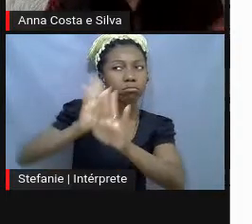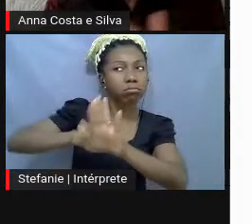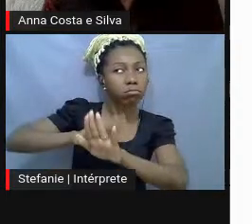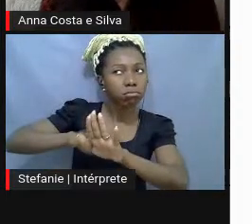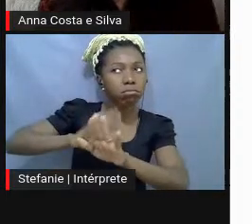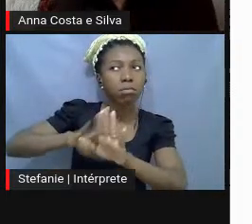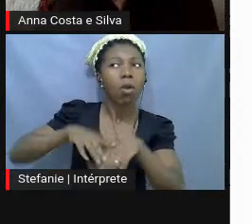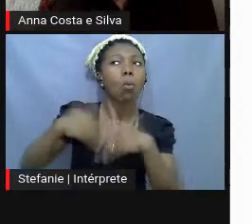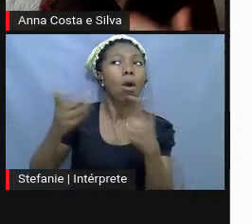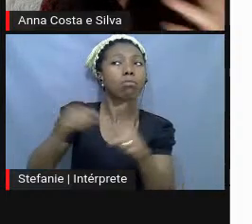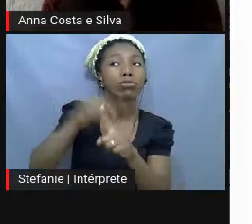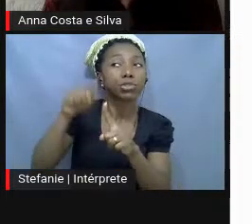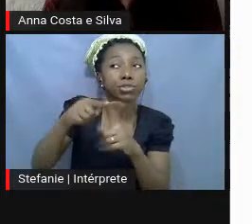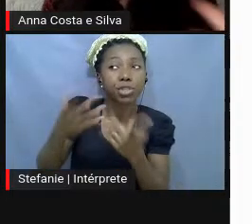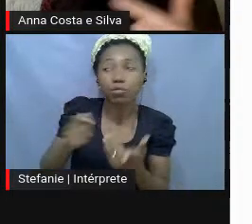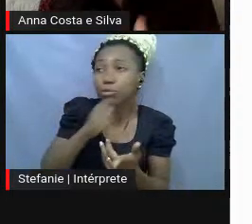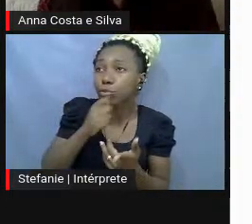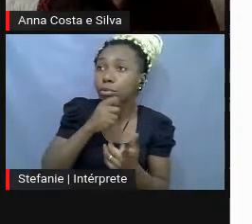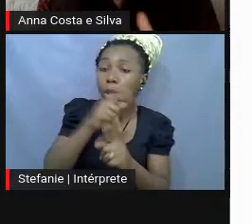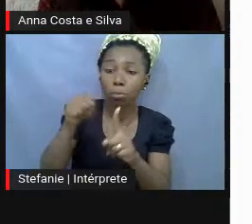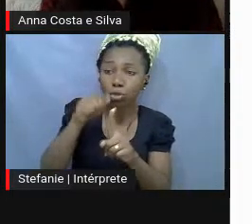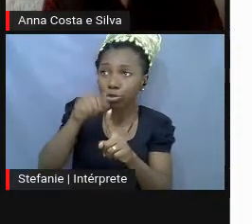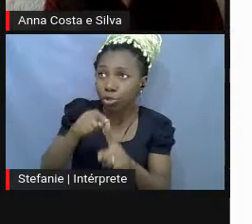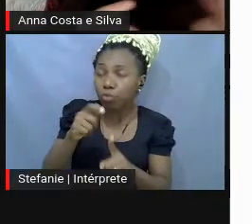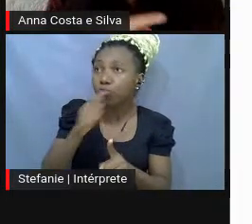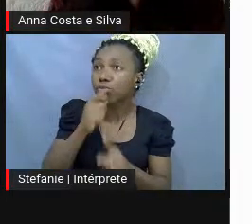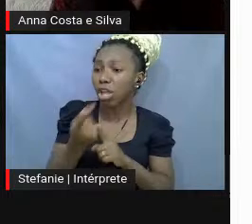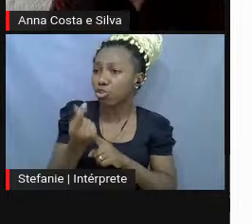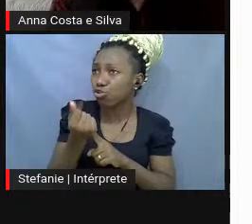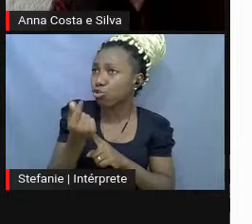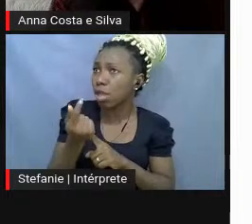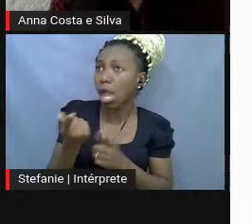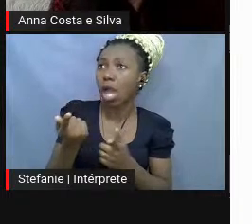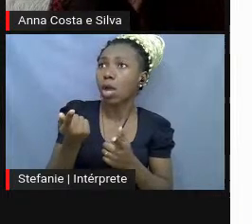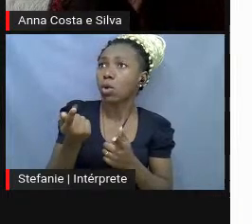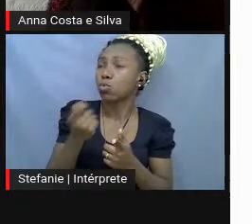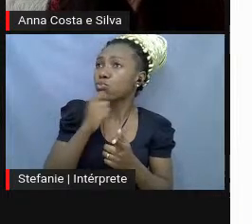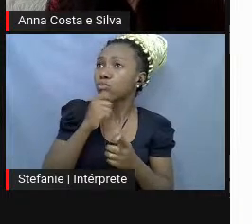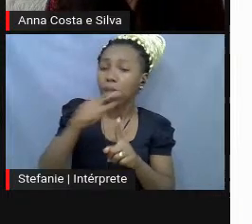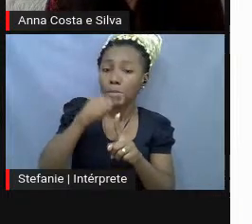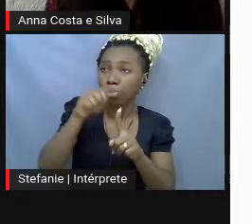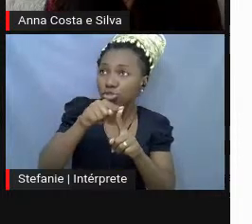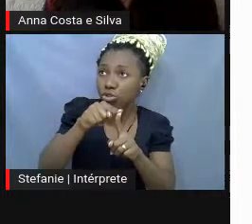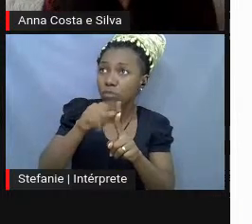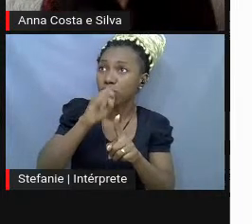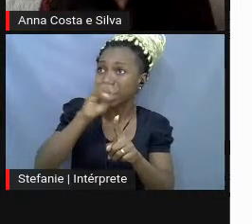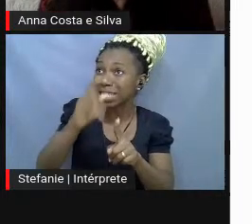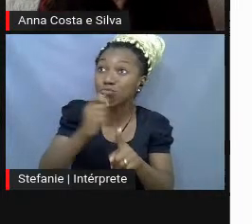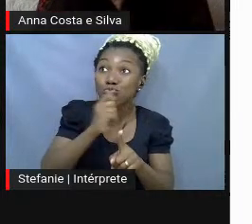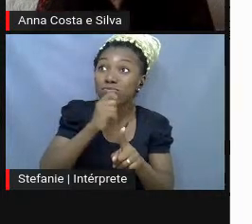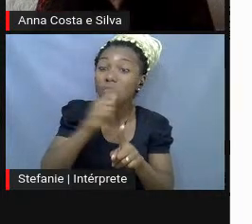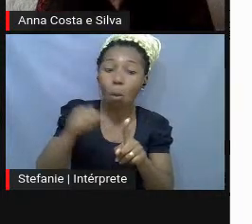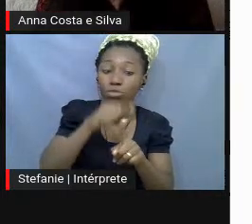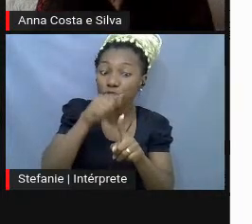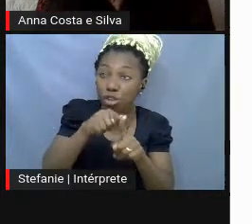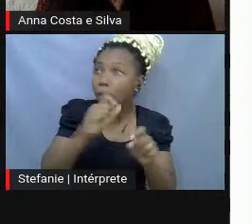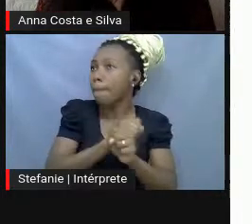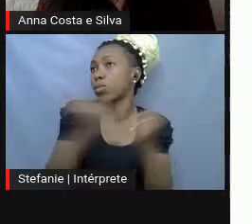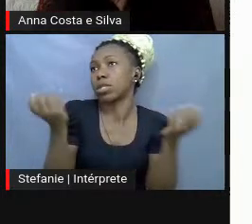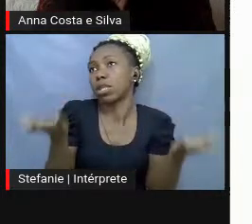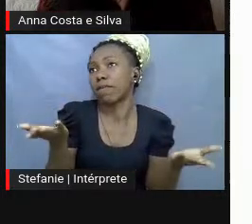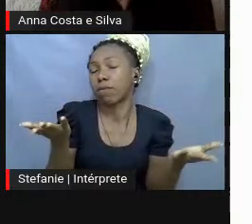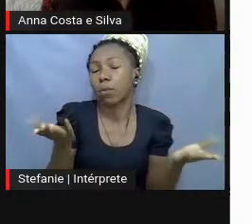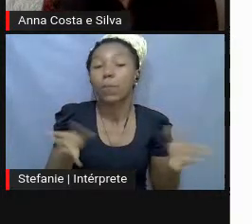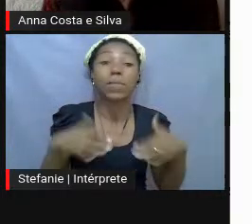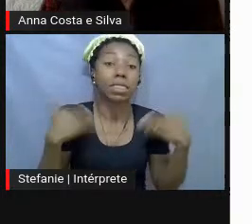Se não tem finalidade, não pode... Se não envolve dinheiro, não tem finalidade. Se não tem finalidade, não pode existir. E... E eu acho que isso